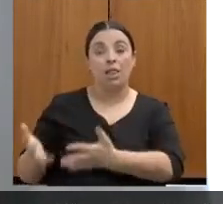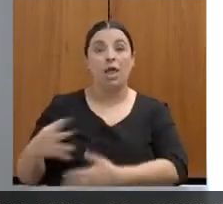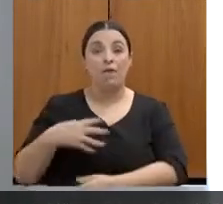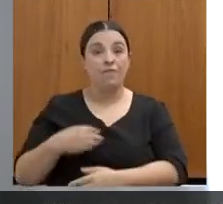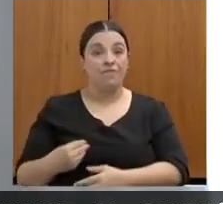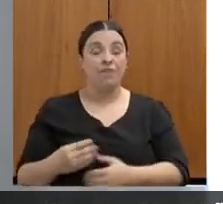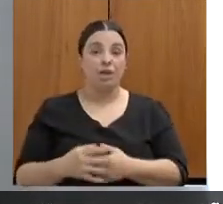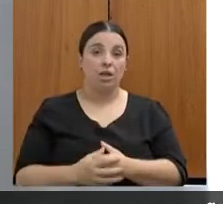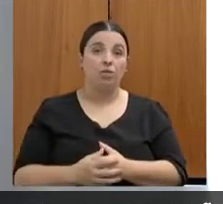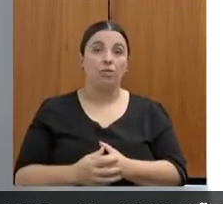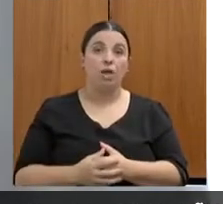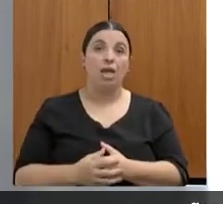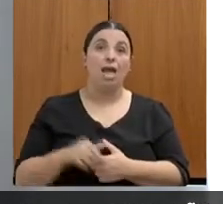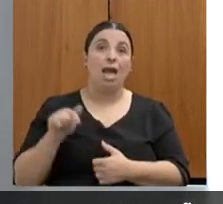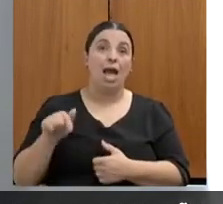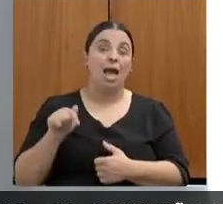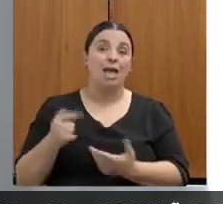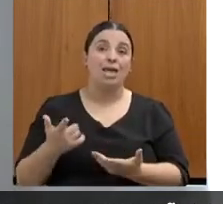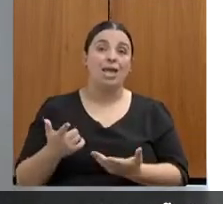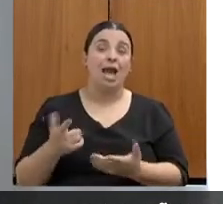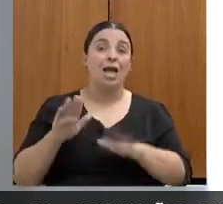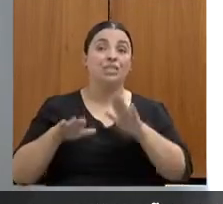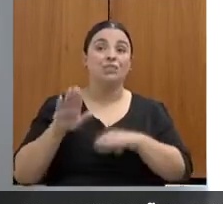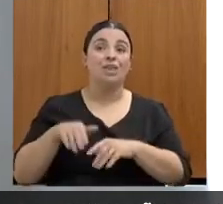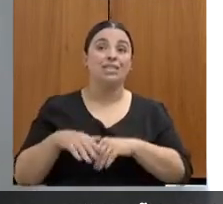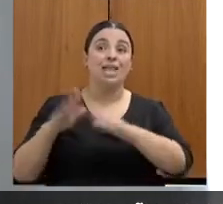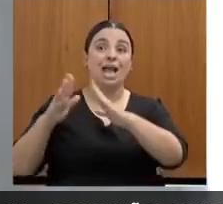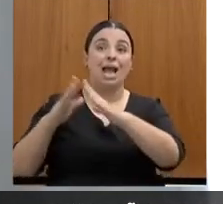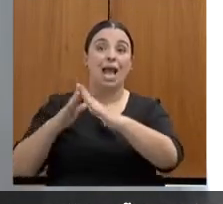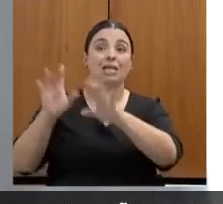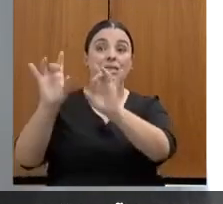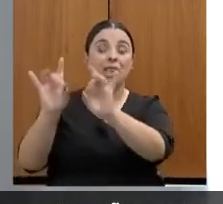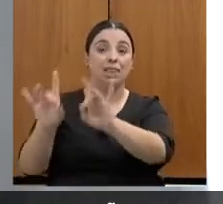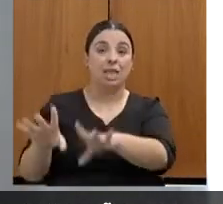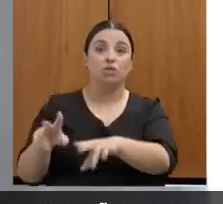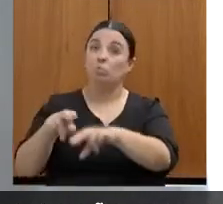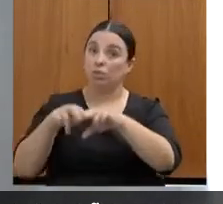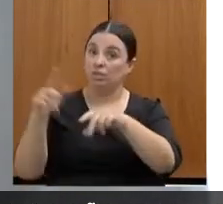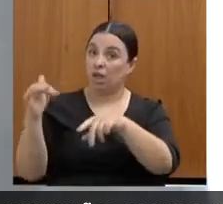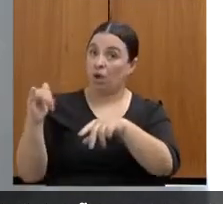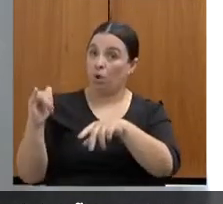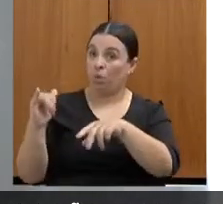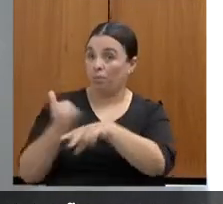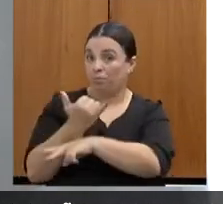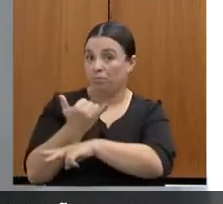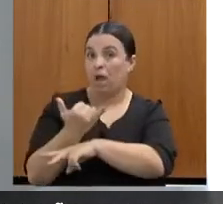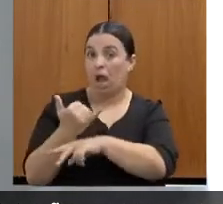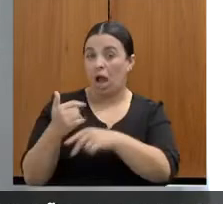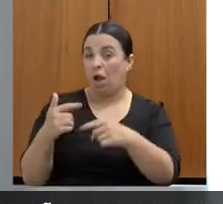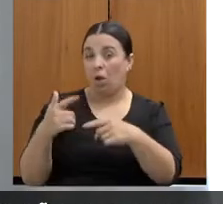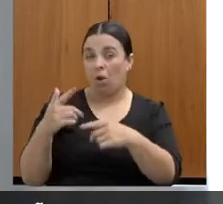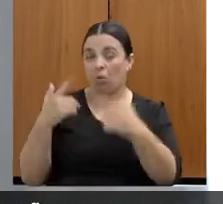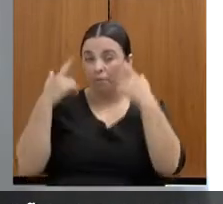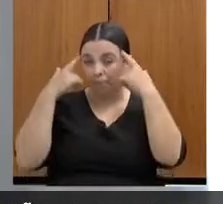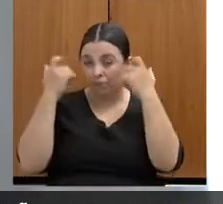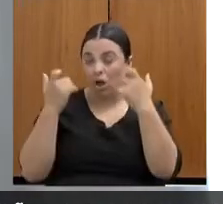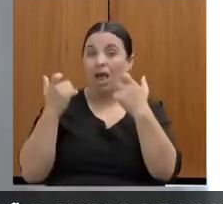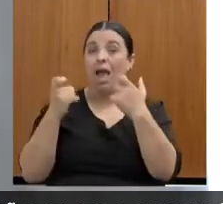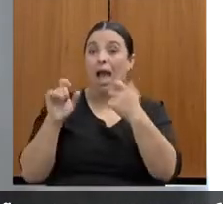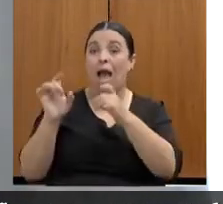procurar a delegacia, ela sai só com a roupa do corpo. Ela não consegue trazer ali mais do